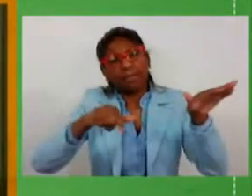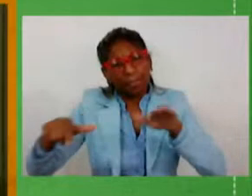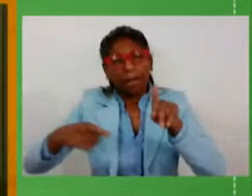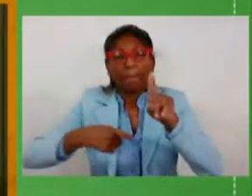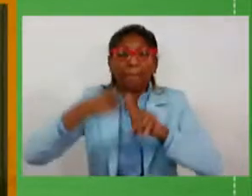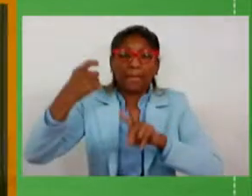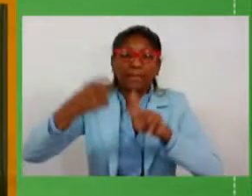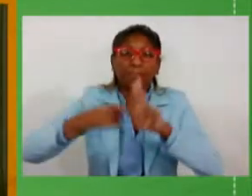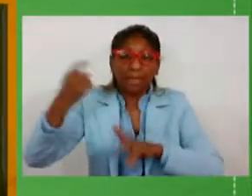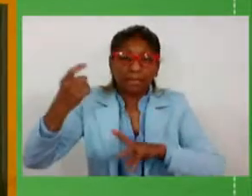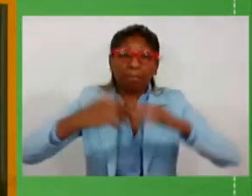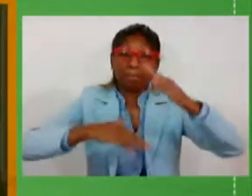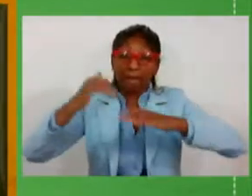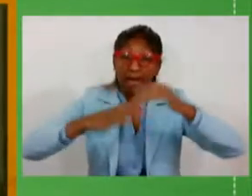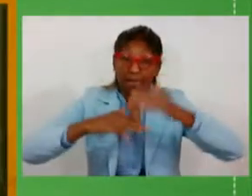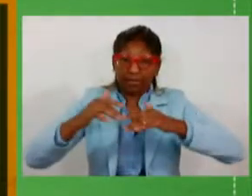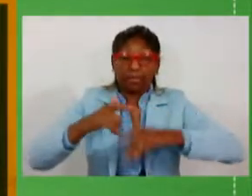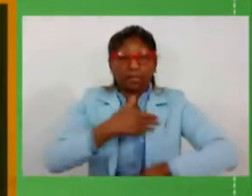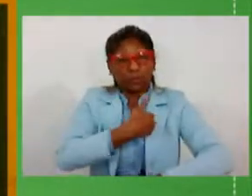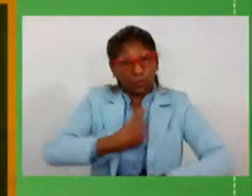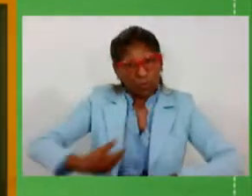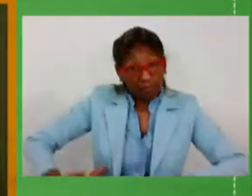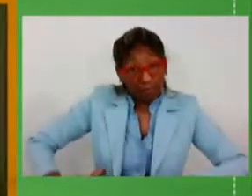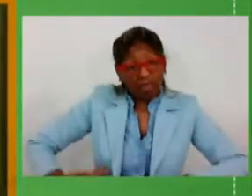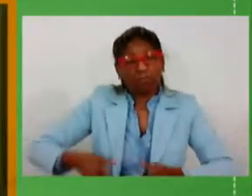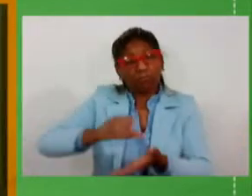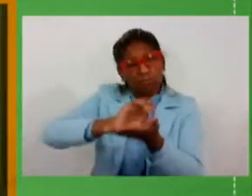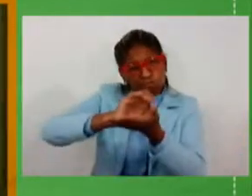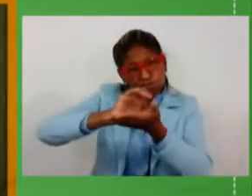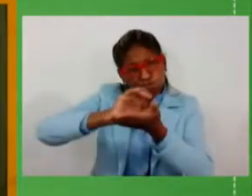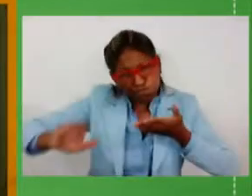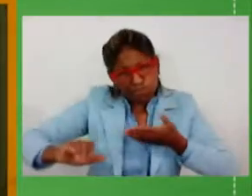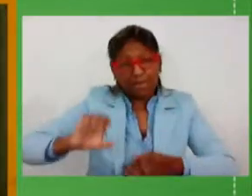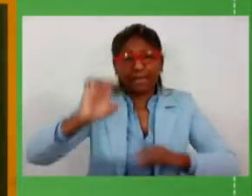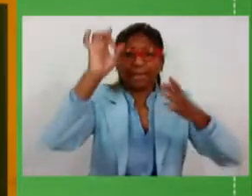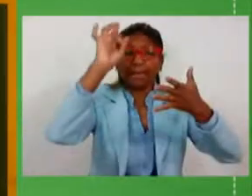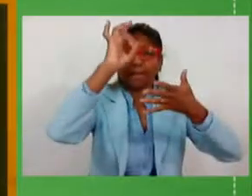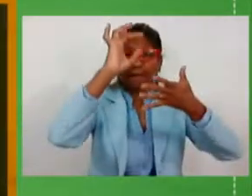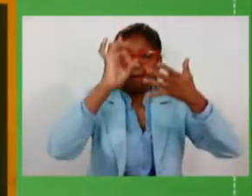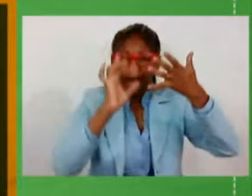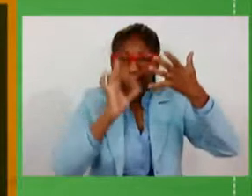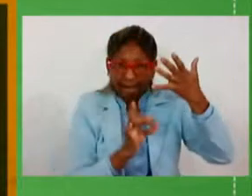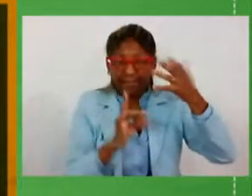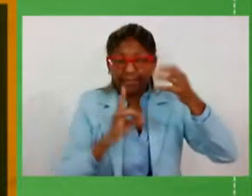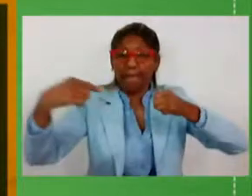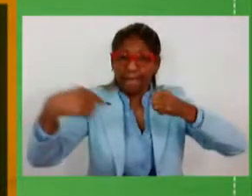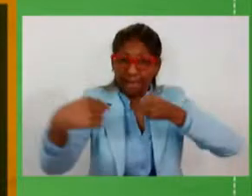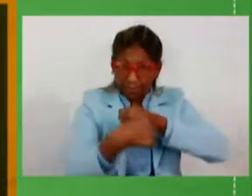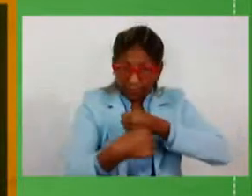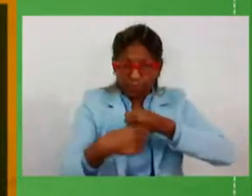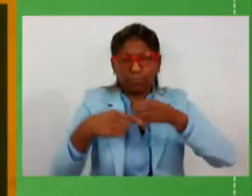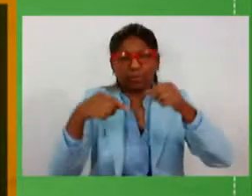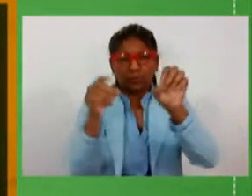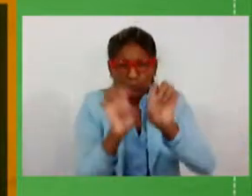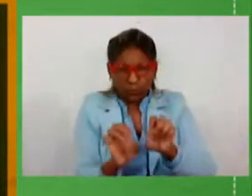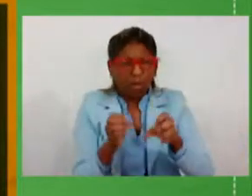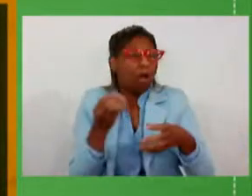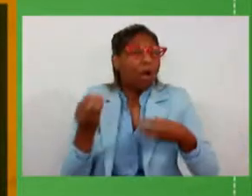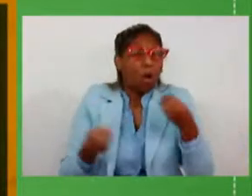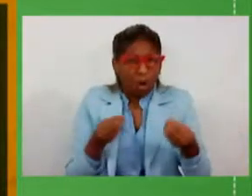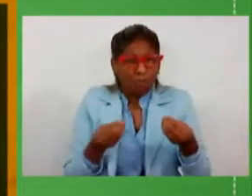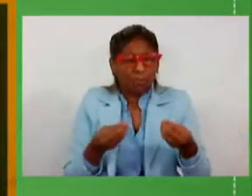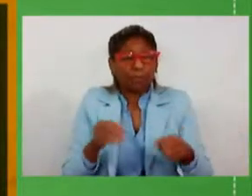ações do governo do Estado e investimentos em cada uma dessas frentes, de forma estruturada, para que o Estado